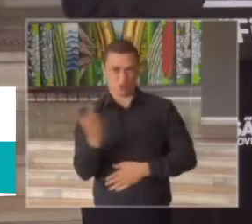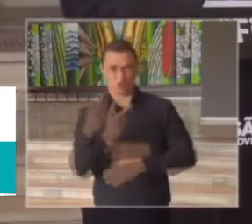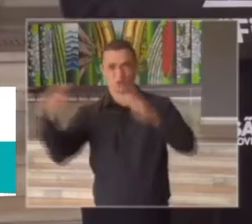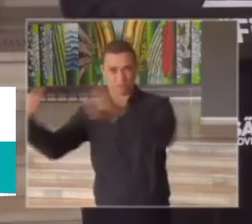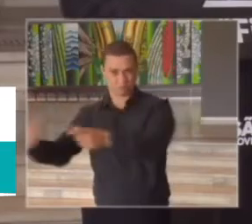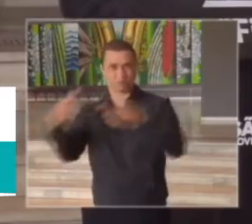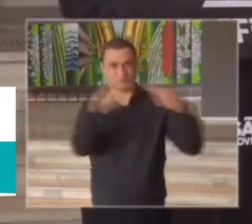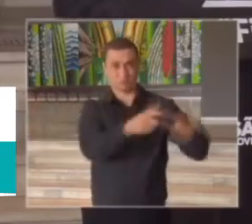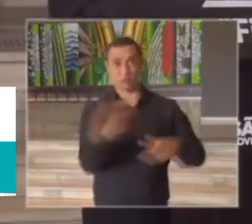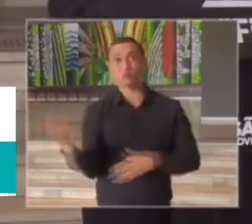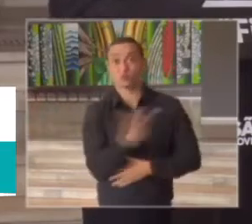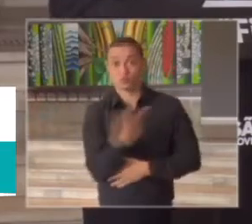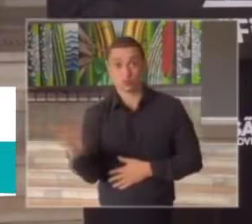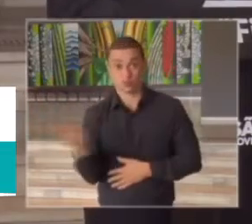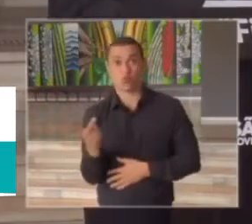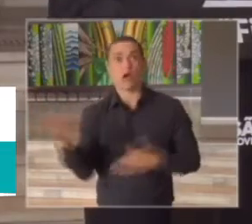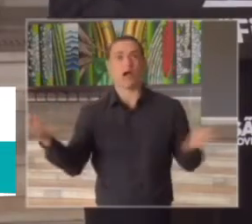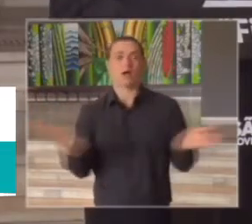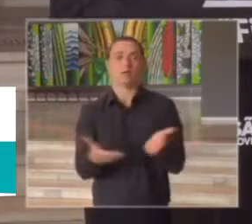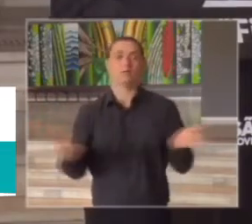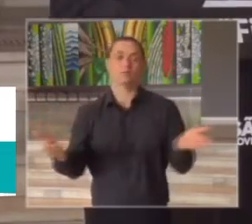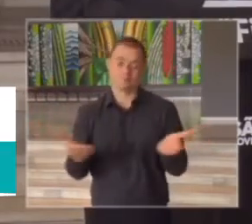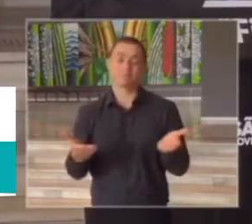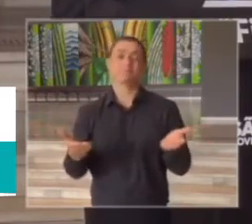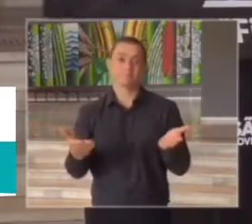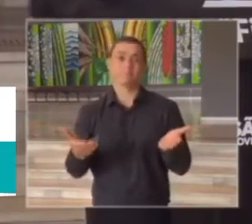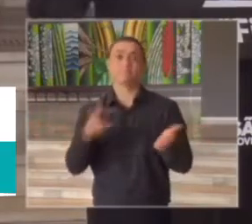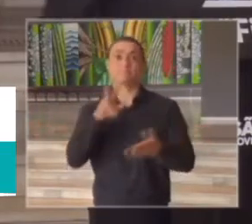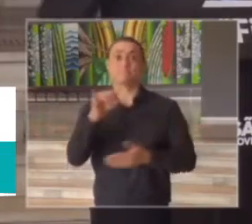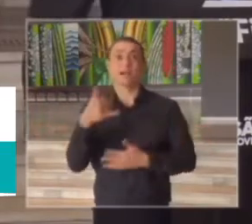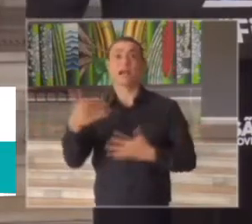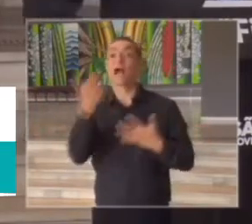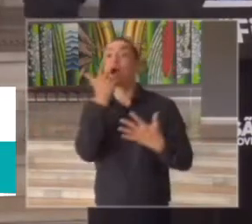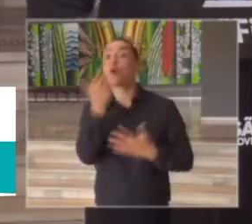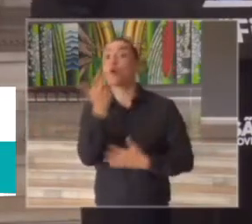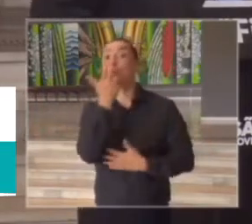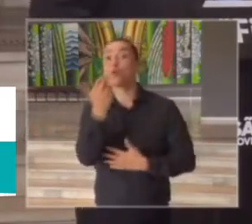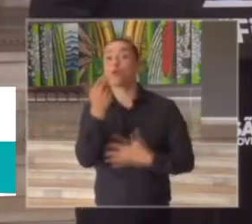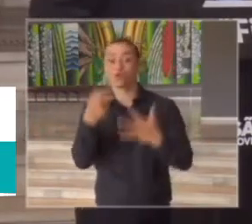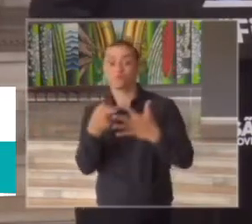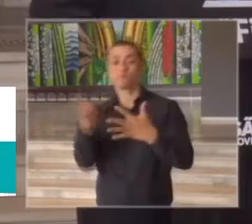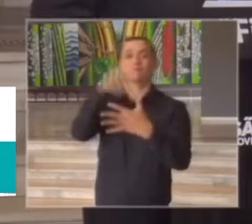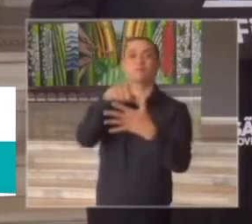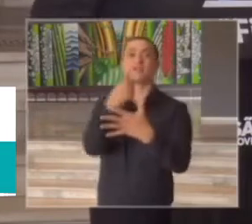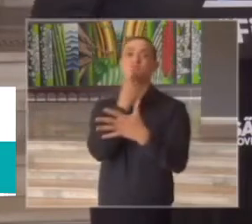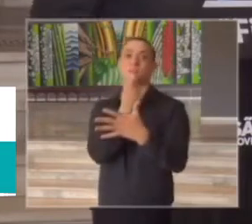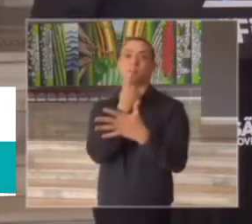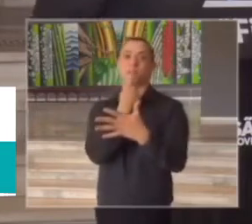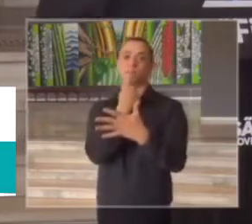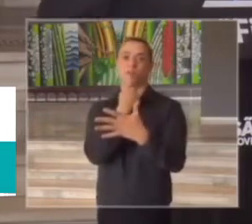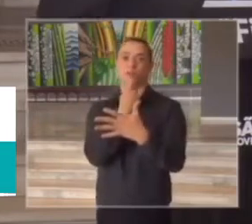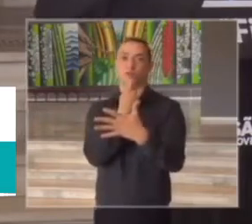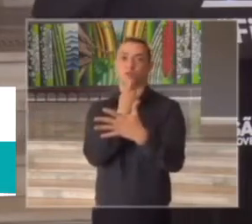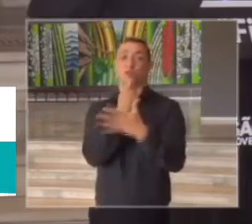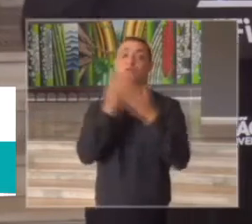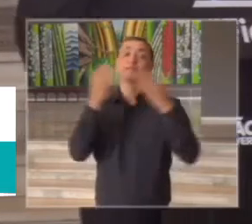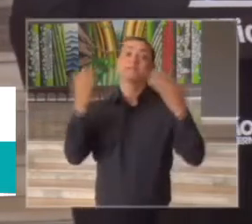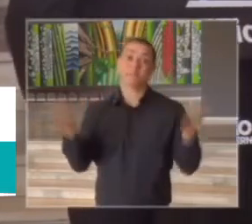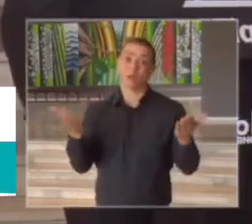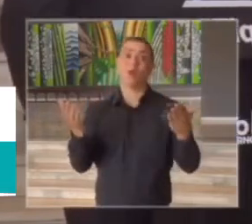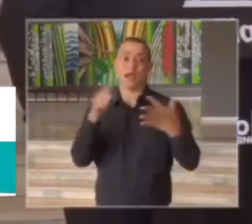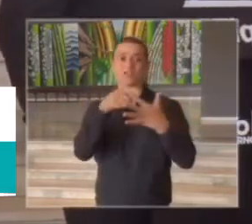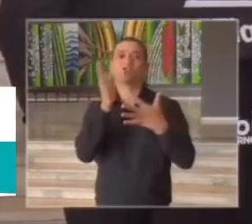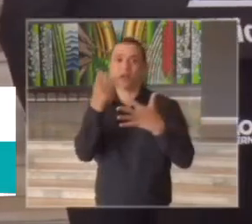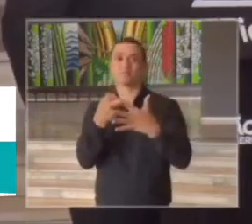vermelho então elas retrocederam em relação à situação do período anterior